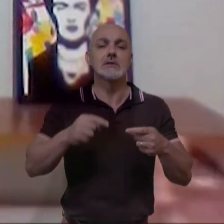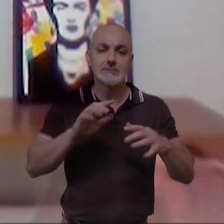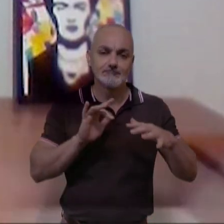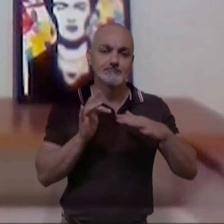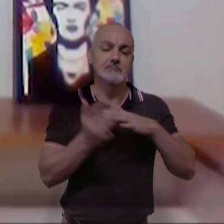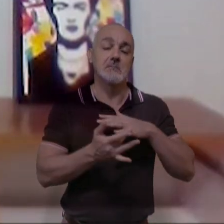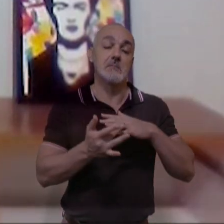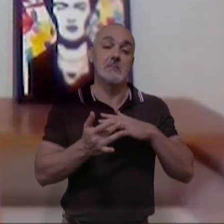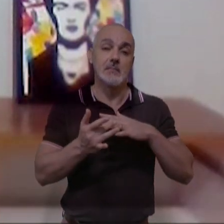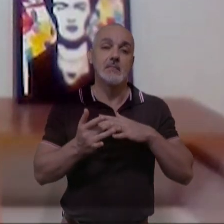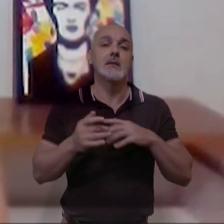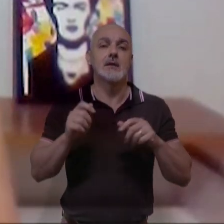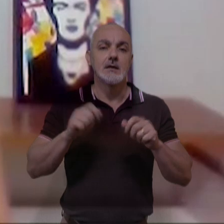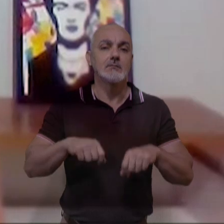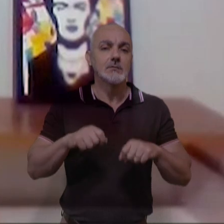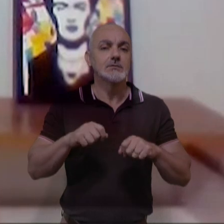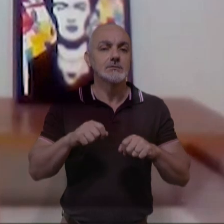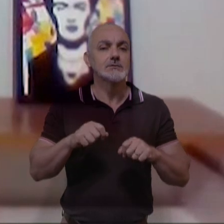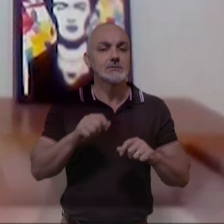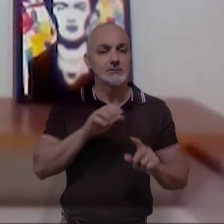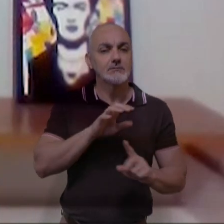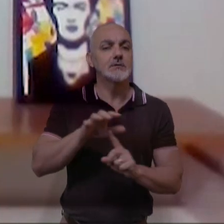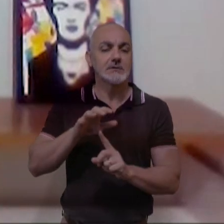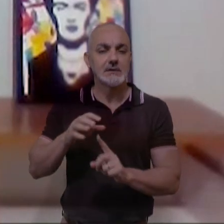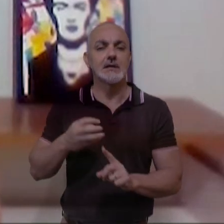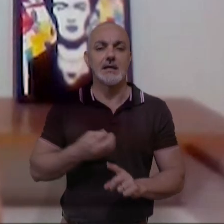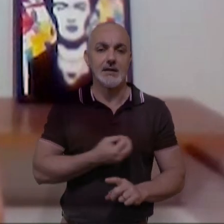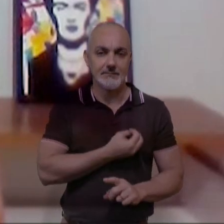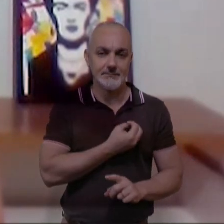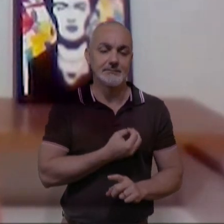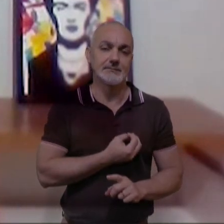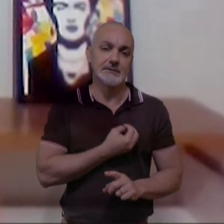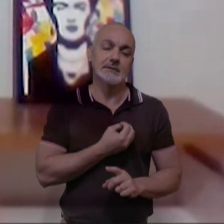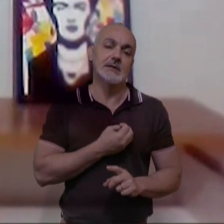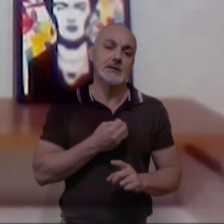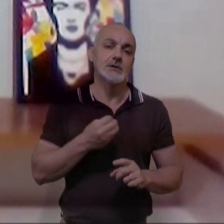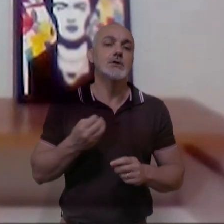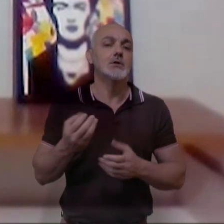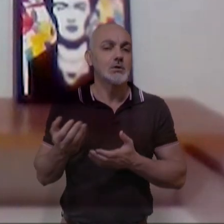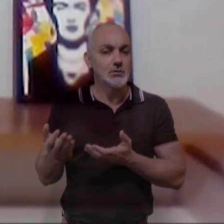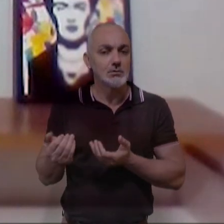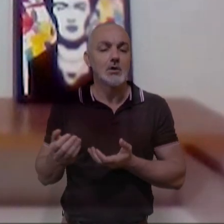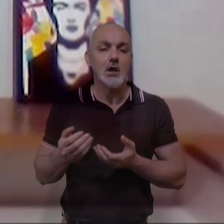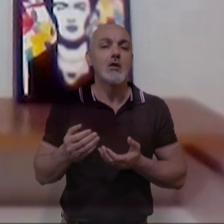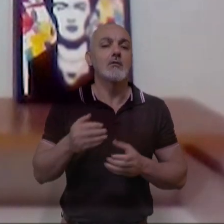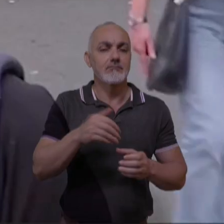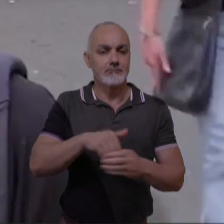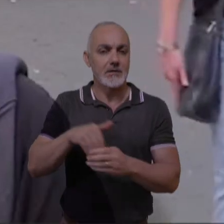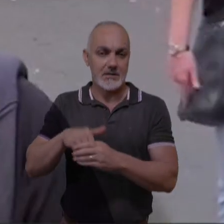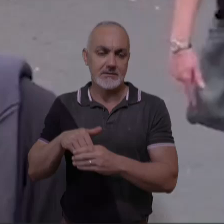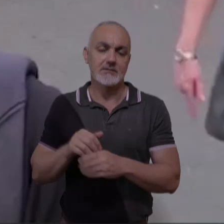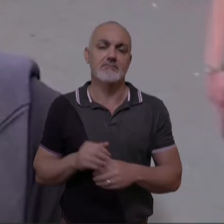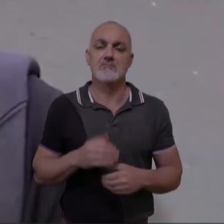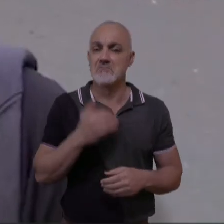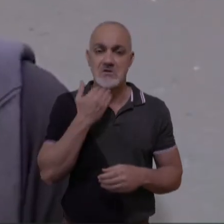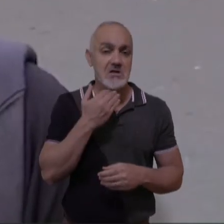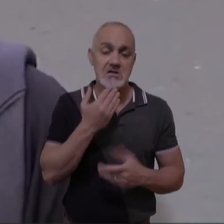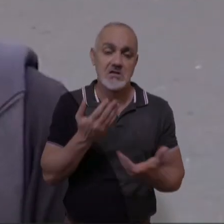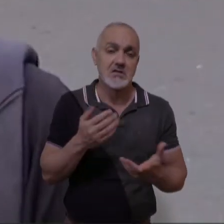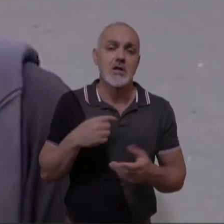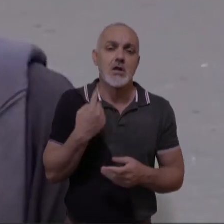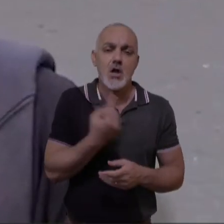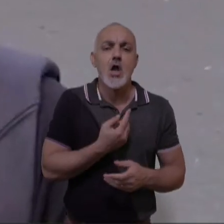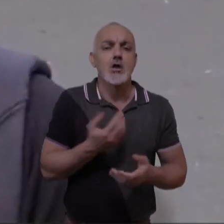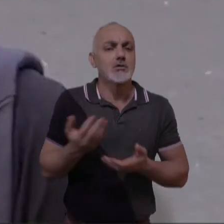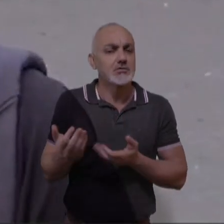Isso, de alguma maneira, pode estar impactando aí também a presença desses jovens no processo eleitoral. Não adianta nada também nós,